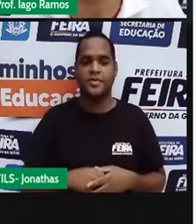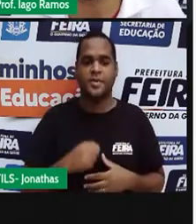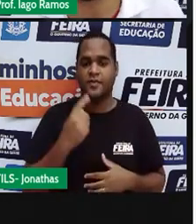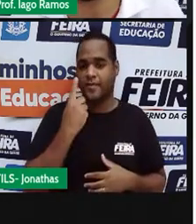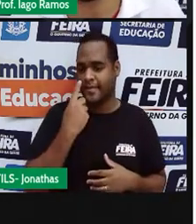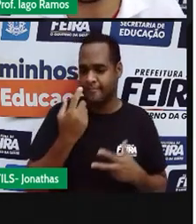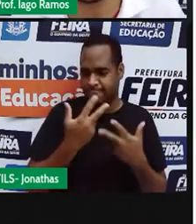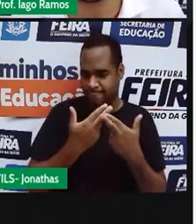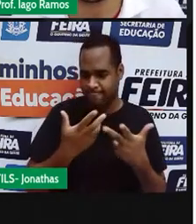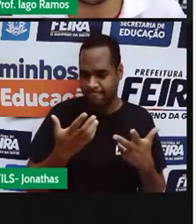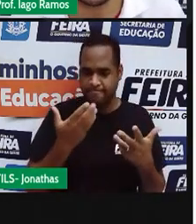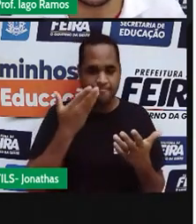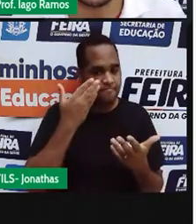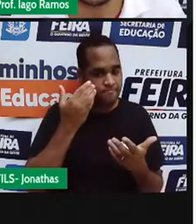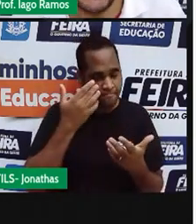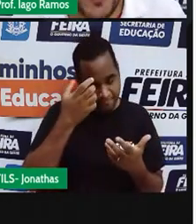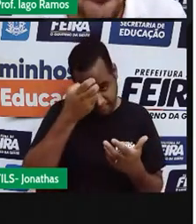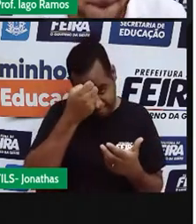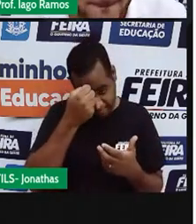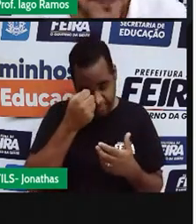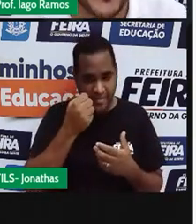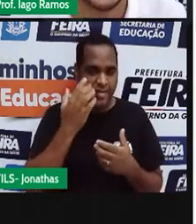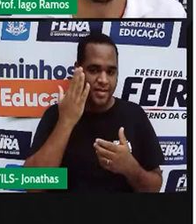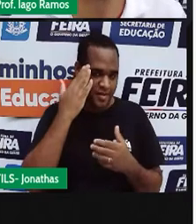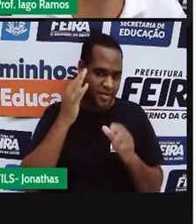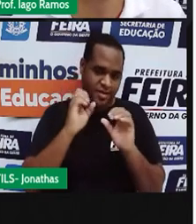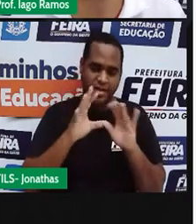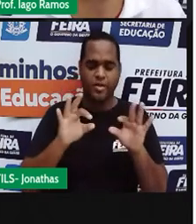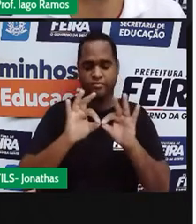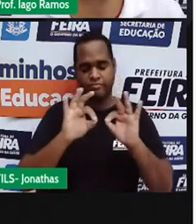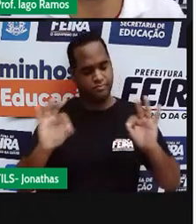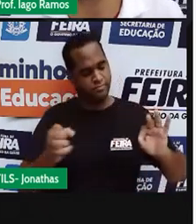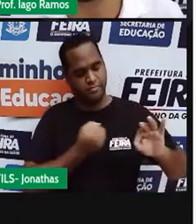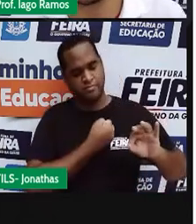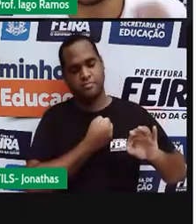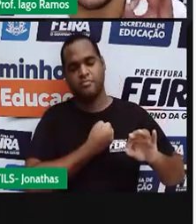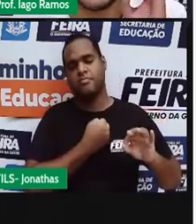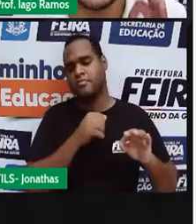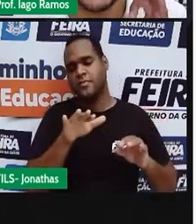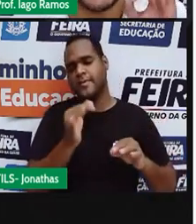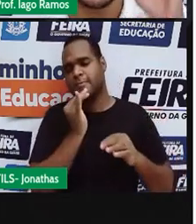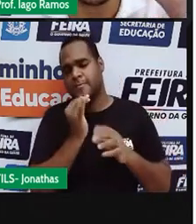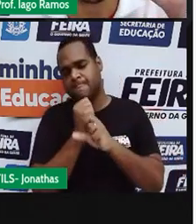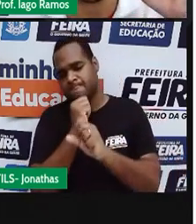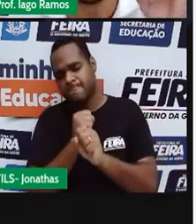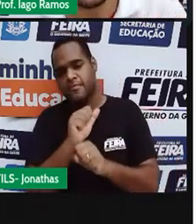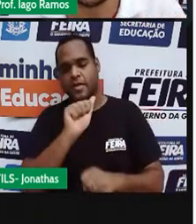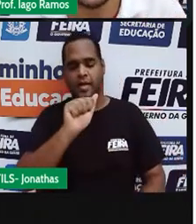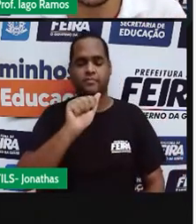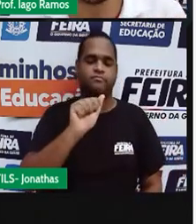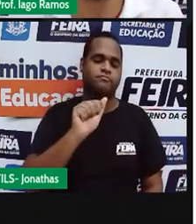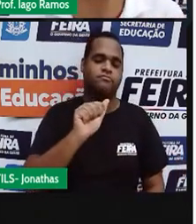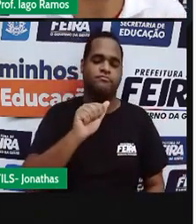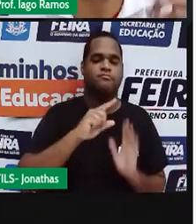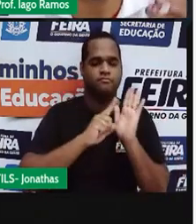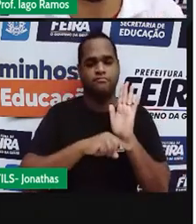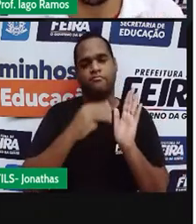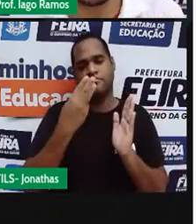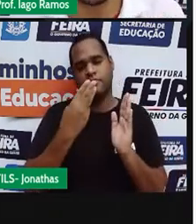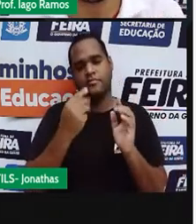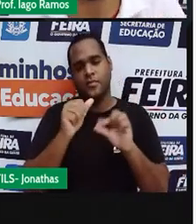reta numérica. tá? Então, vamos fazer ali aquela continha do item A. Menos 3,